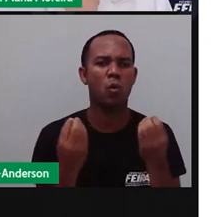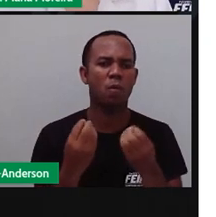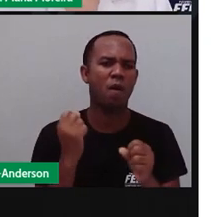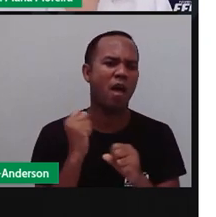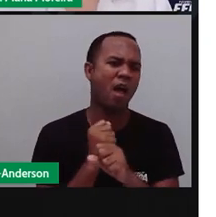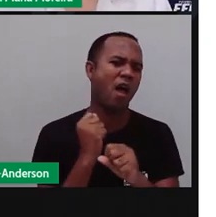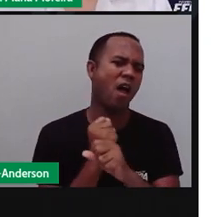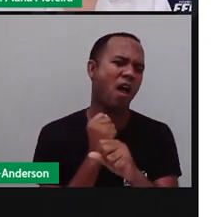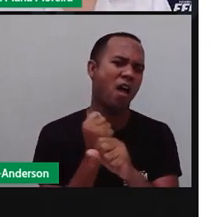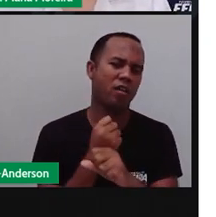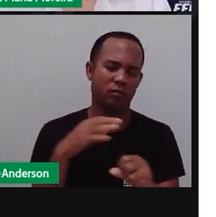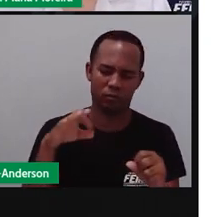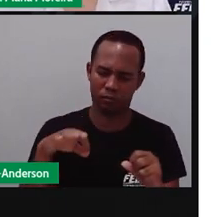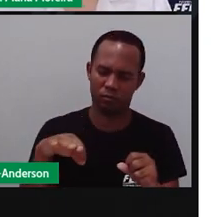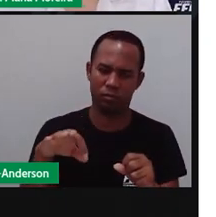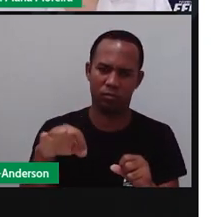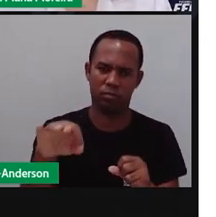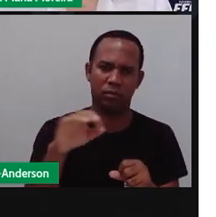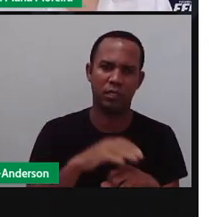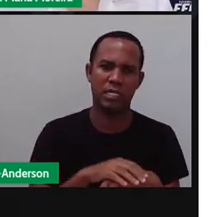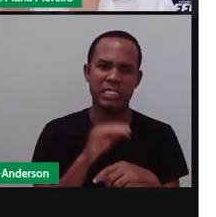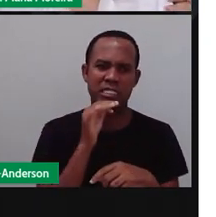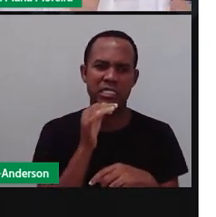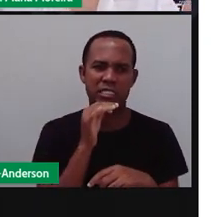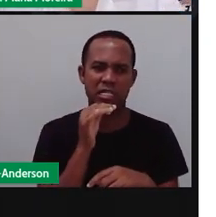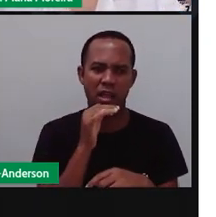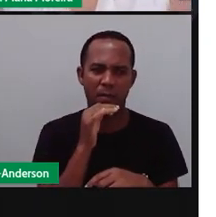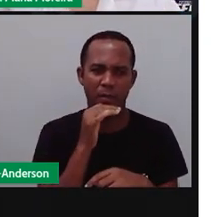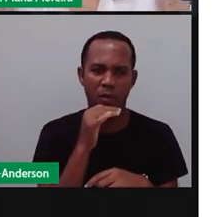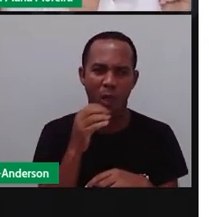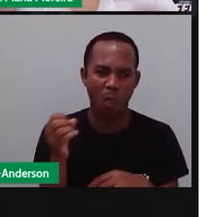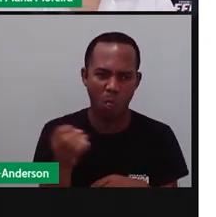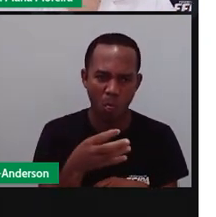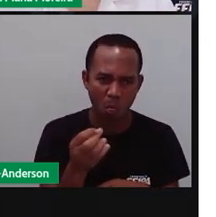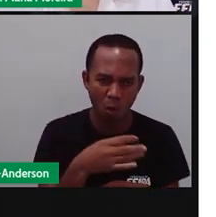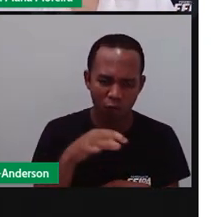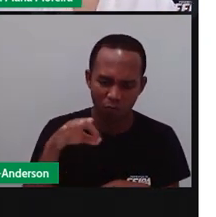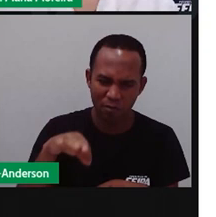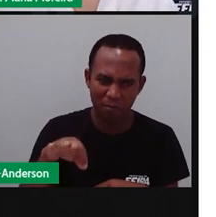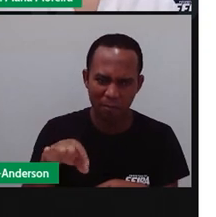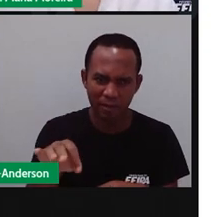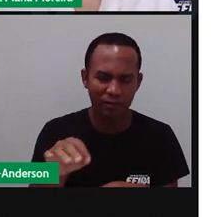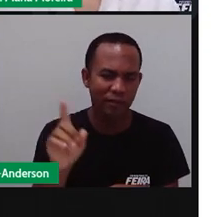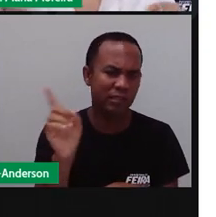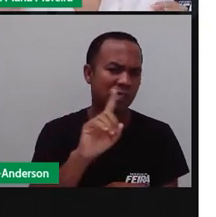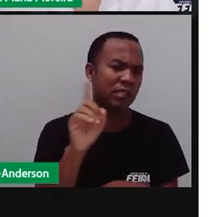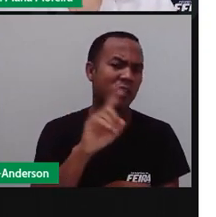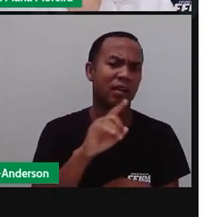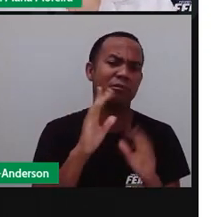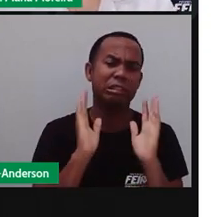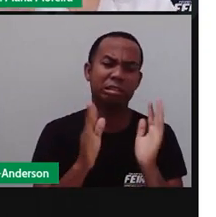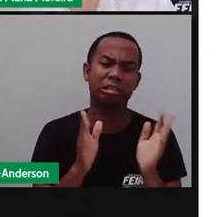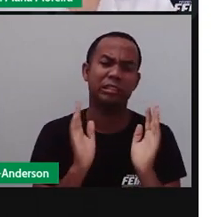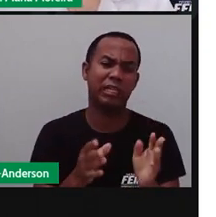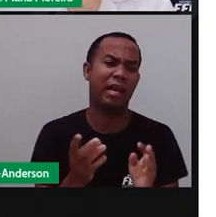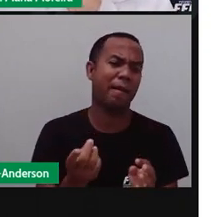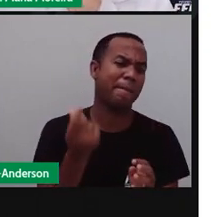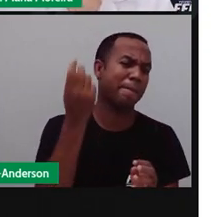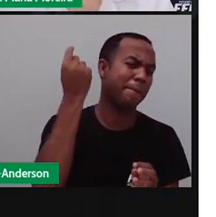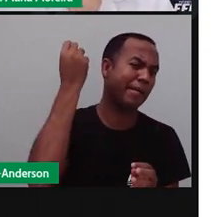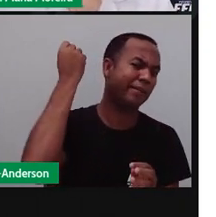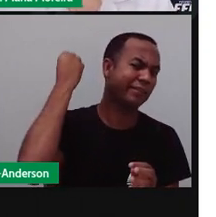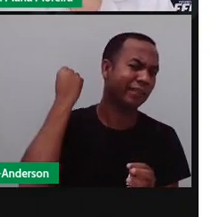anos, né? Então, assim, plantação não é uma coisa atual. Plantação é uma coisa que, lembra quando a gente falou, né, sobre o homem pré-histórico, o homem das